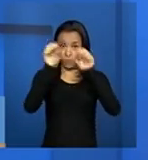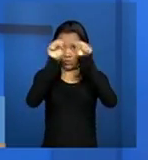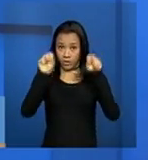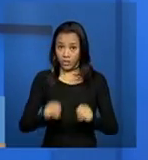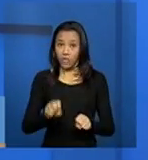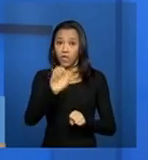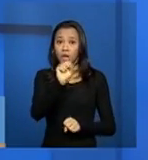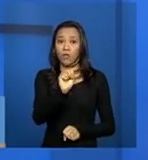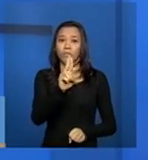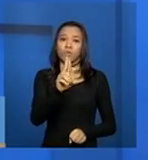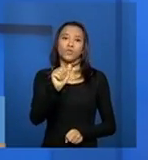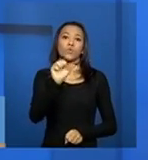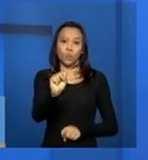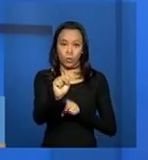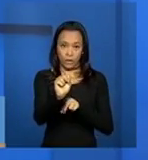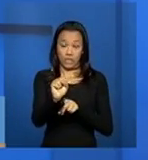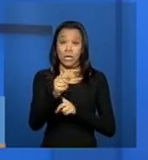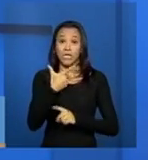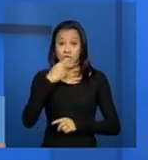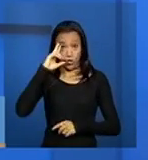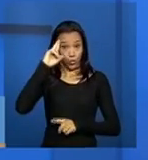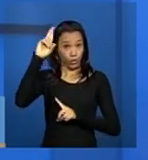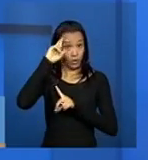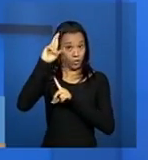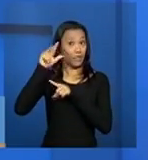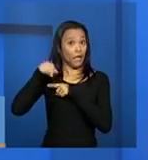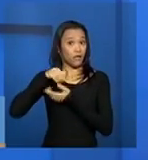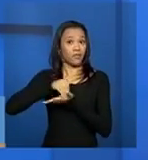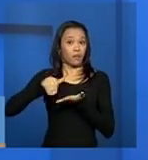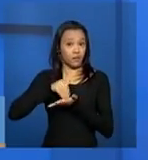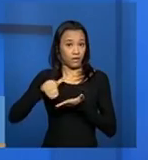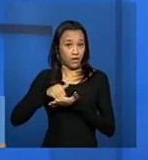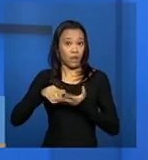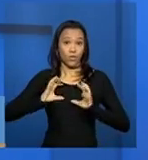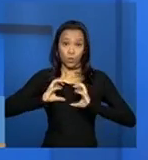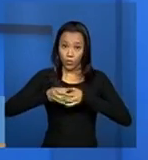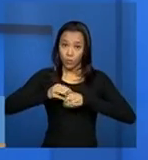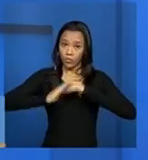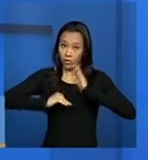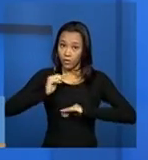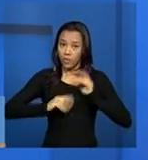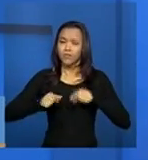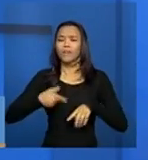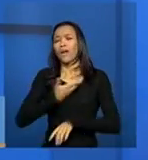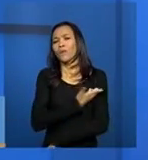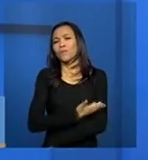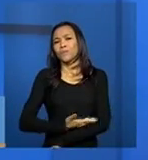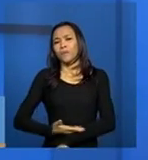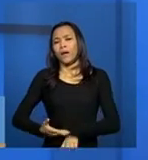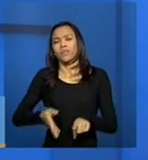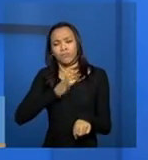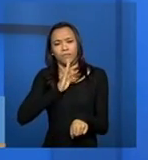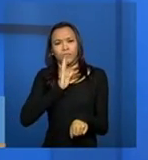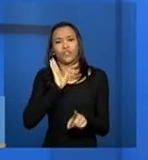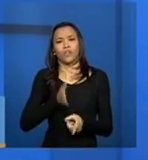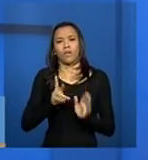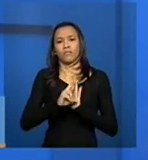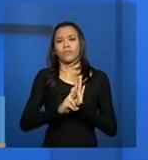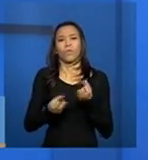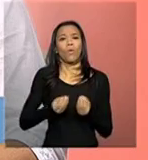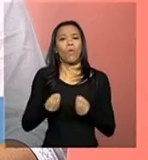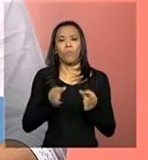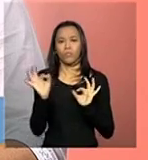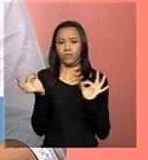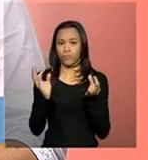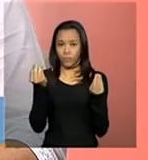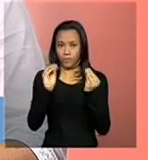e que o gestor, que é o secretário de assistência social e sua equipe, ele já está acostumado com essa rotina. Bom, o que